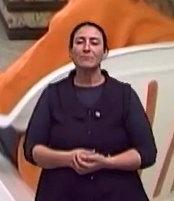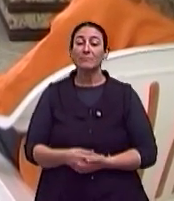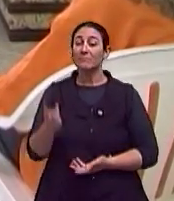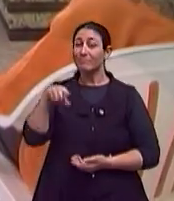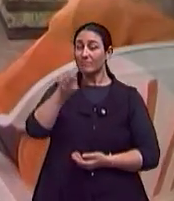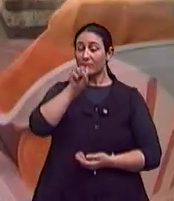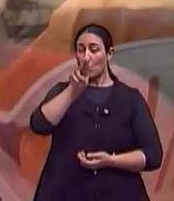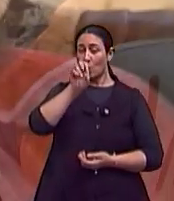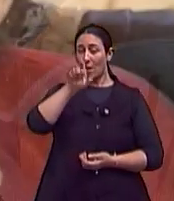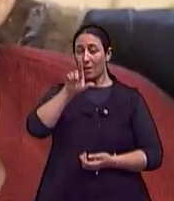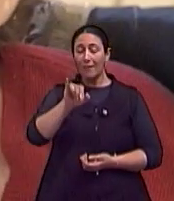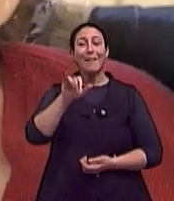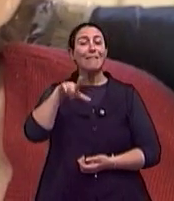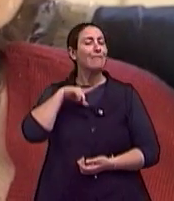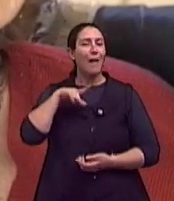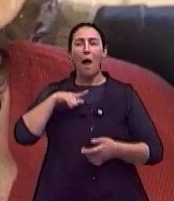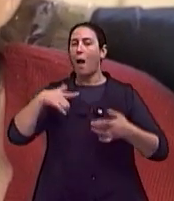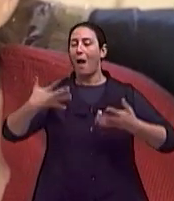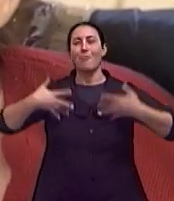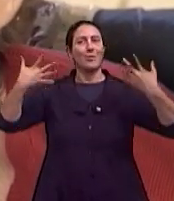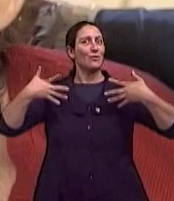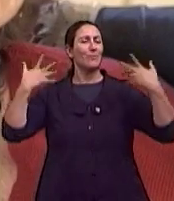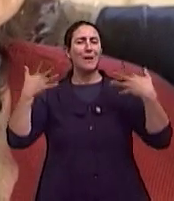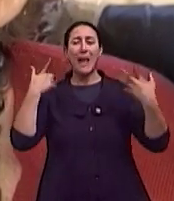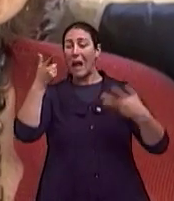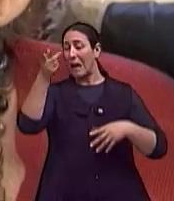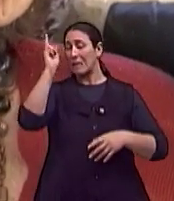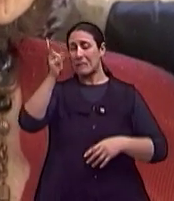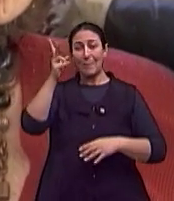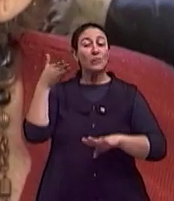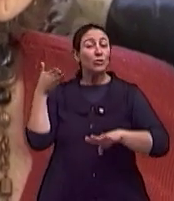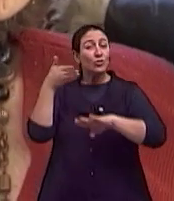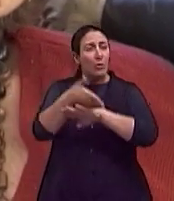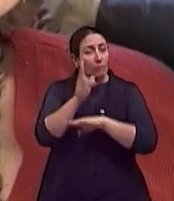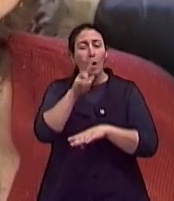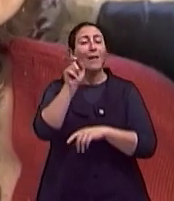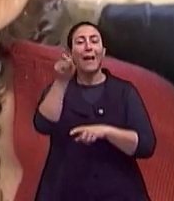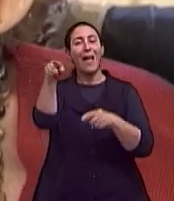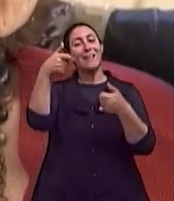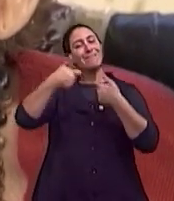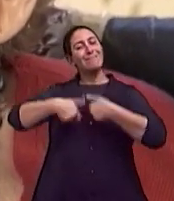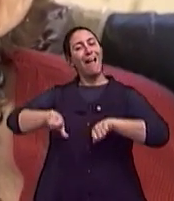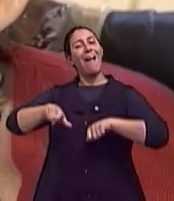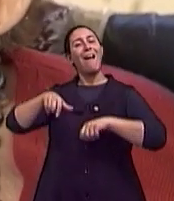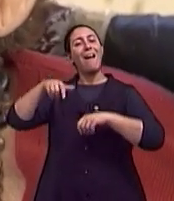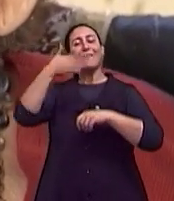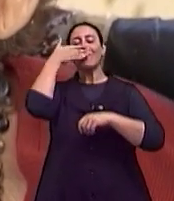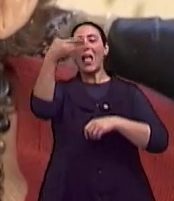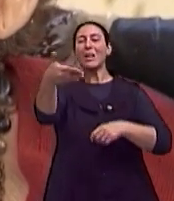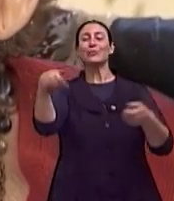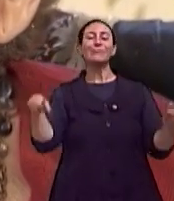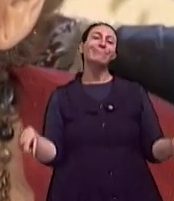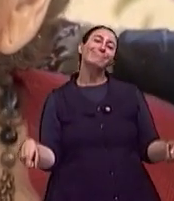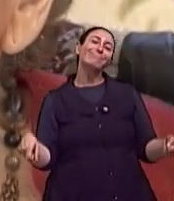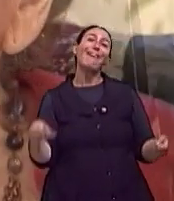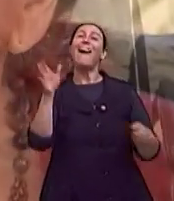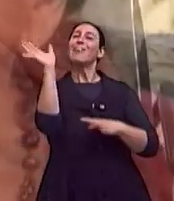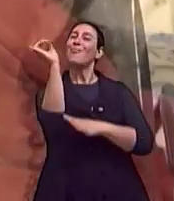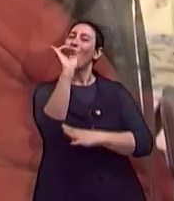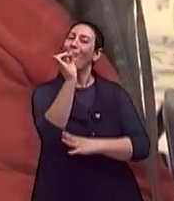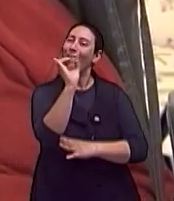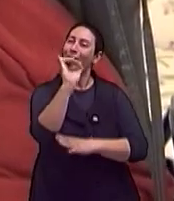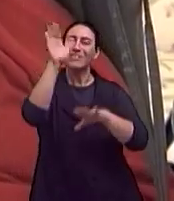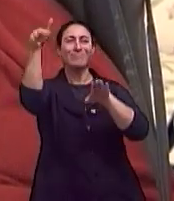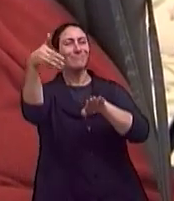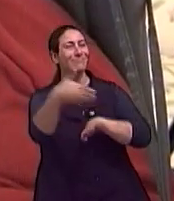maravilhosa. Quem chega aqui no lar, sabe que tá sempre lá na porta e é o cartão de boas-vindas de todo mundo, né? E agora maquiada,